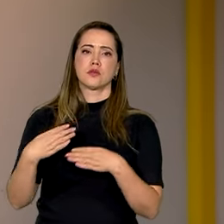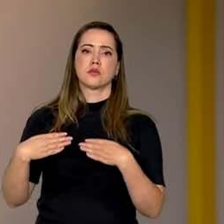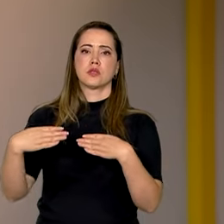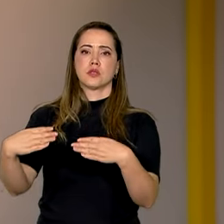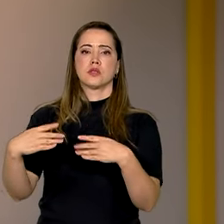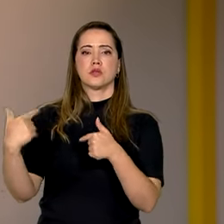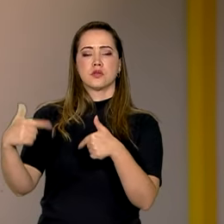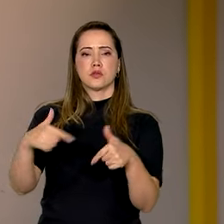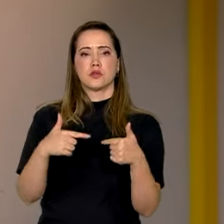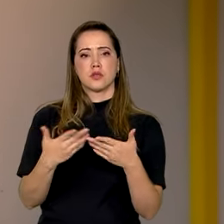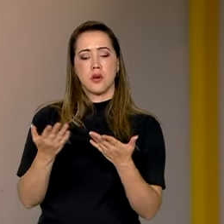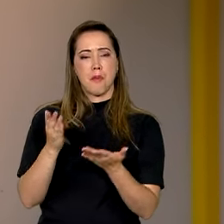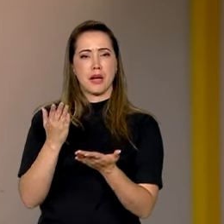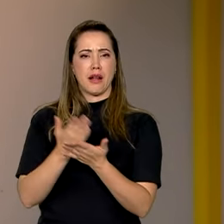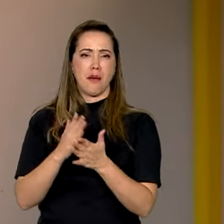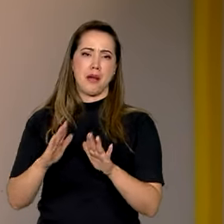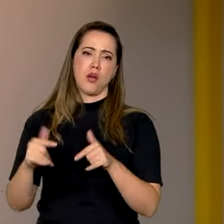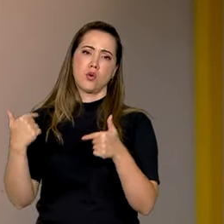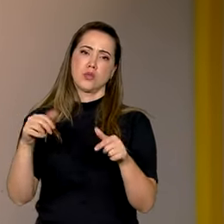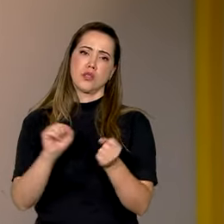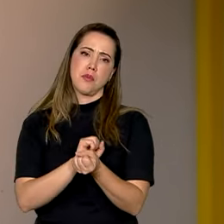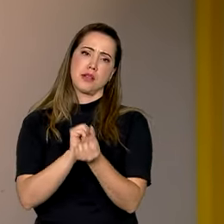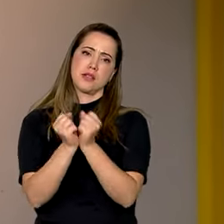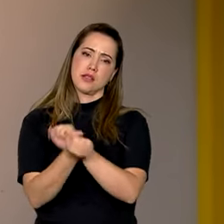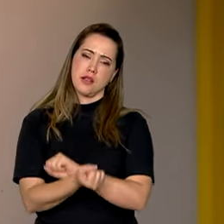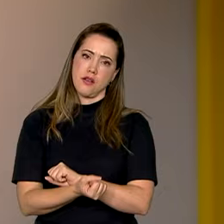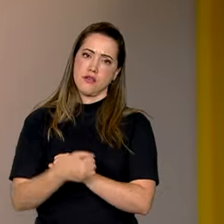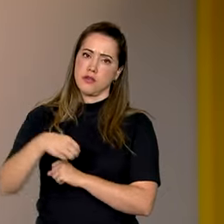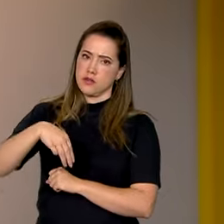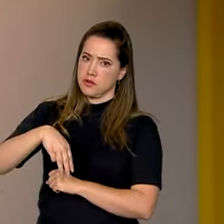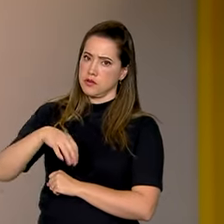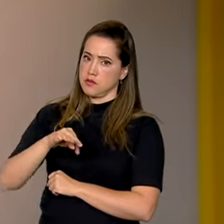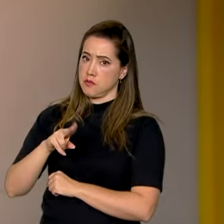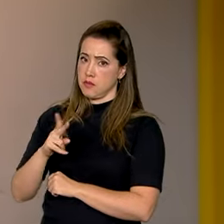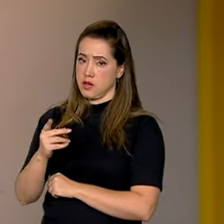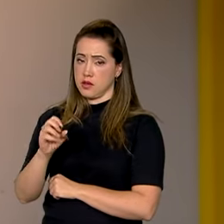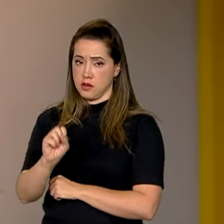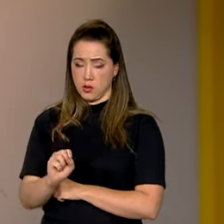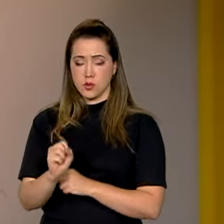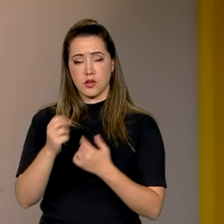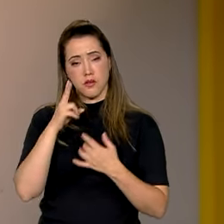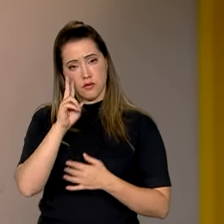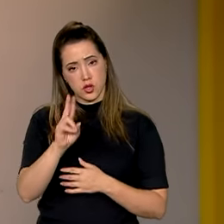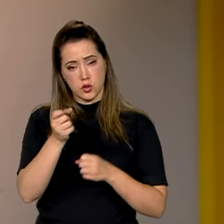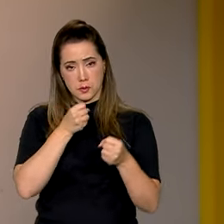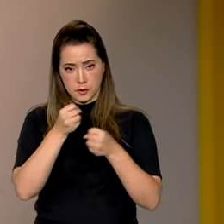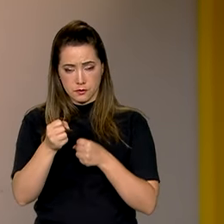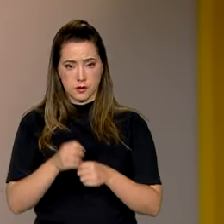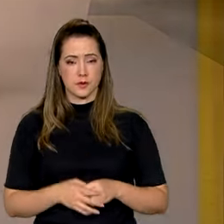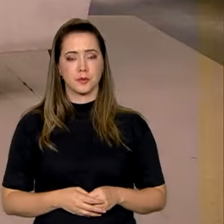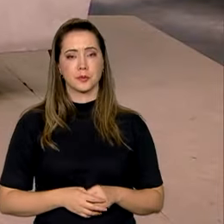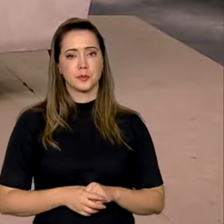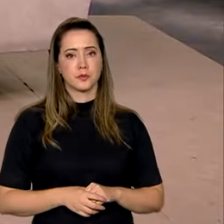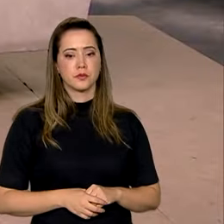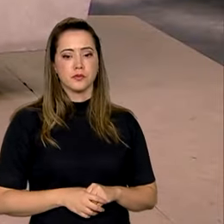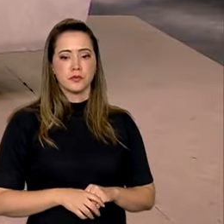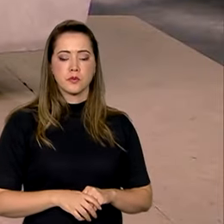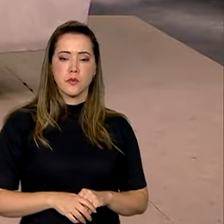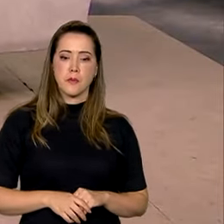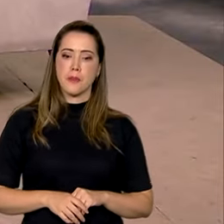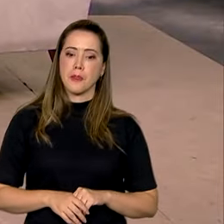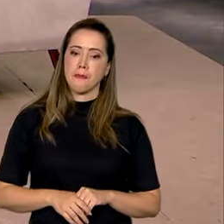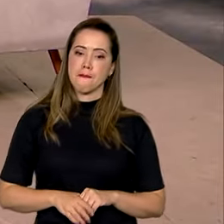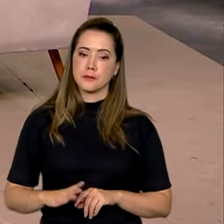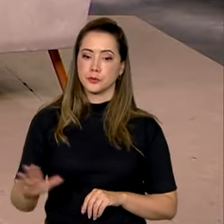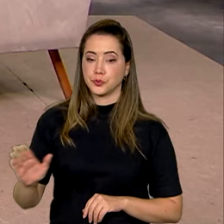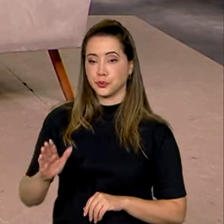do Trabalho para a erradicação do trabalho escravo, Matheus Viana. Confira agora esta entrevista. Matheus